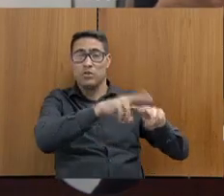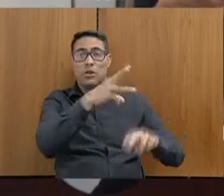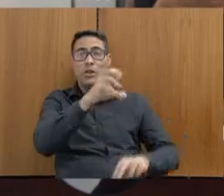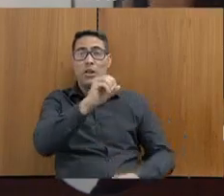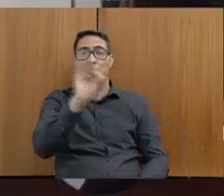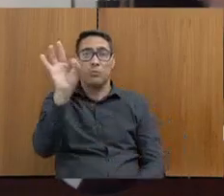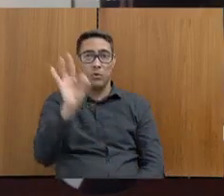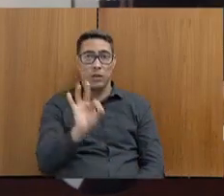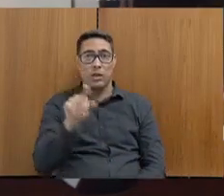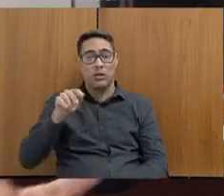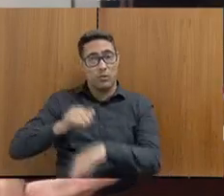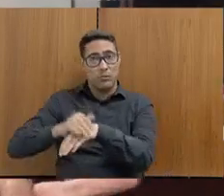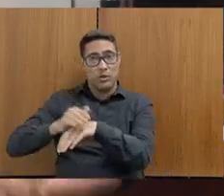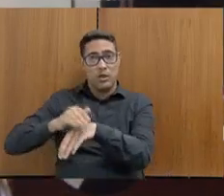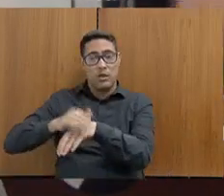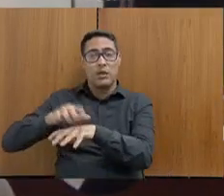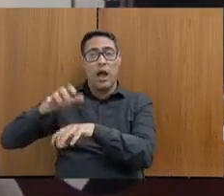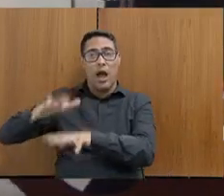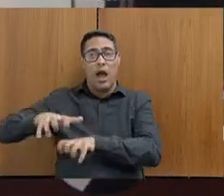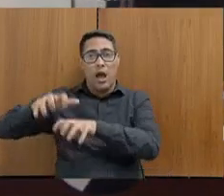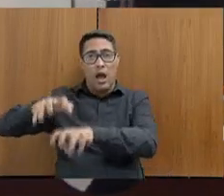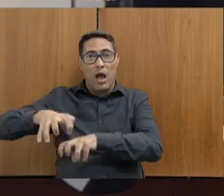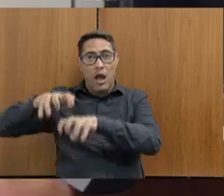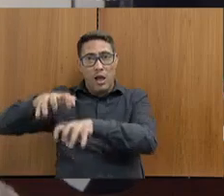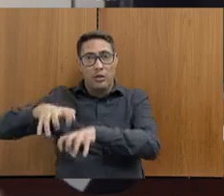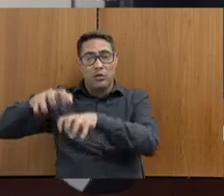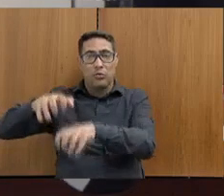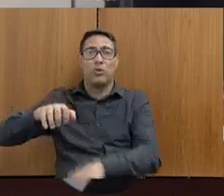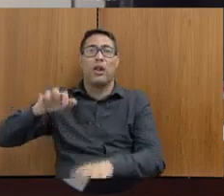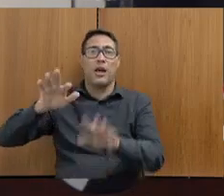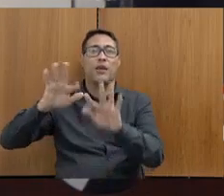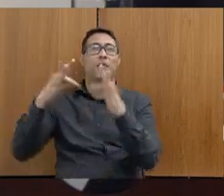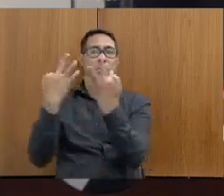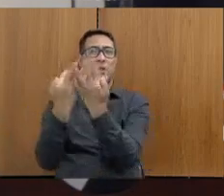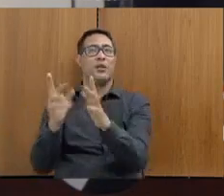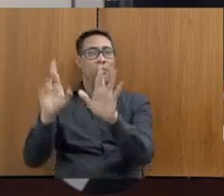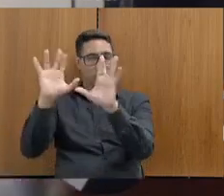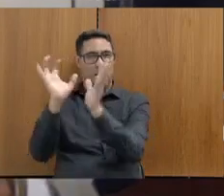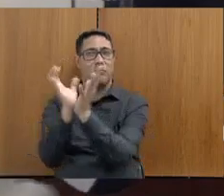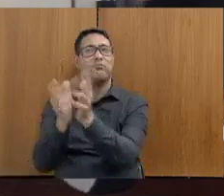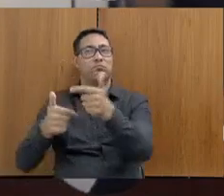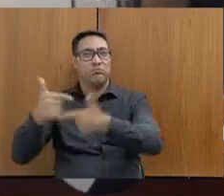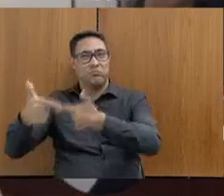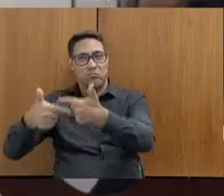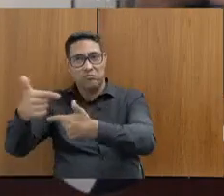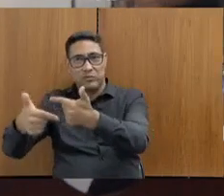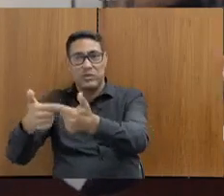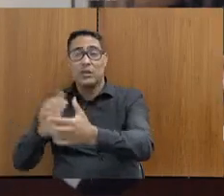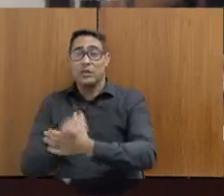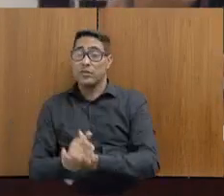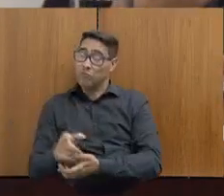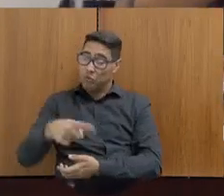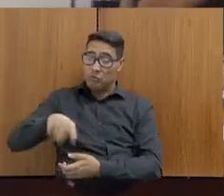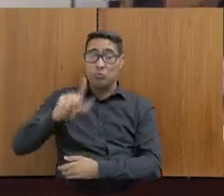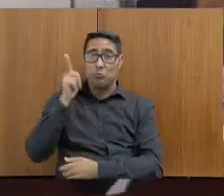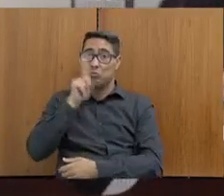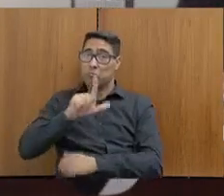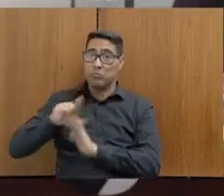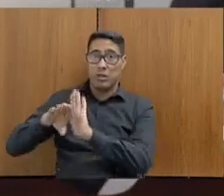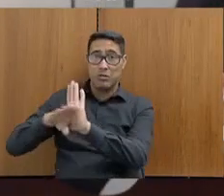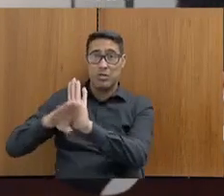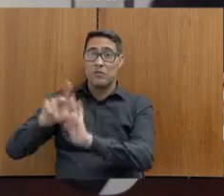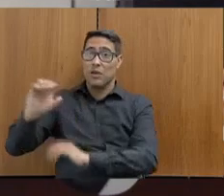direto da agricultura familiar. Então, é o ganha-ganha, ganha dos dois lados, que ganha o produtor, que vai produzir e vai ter renda,